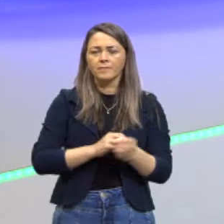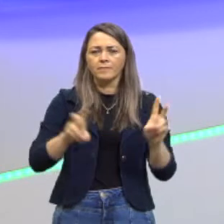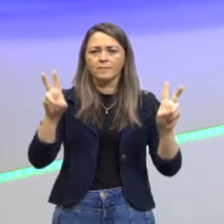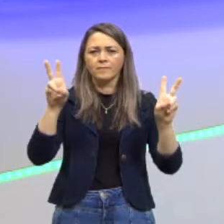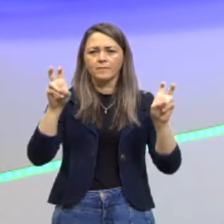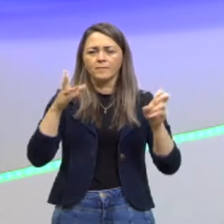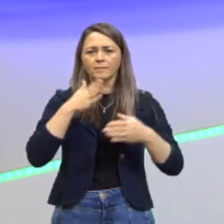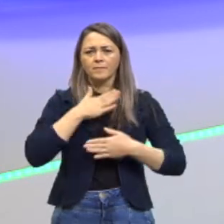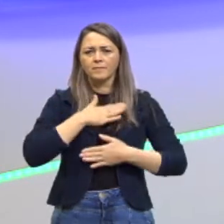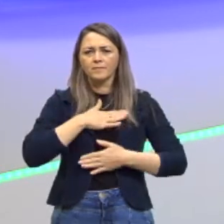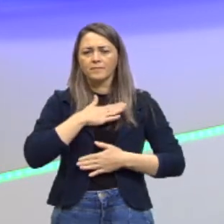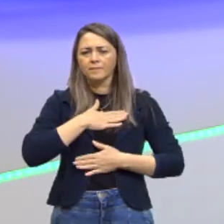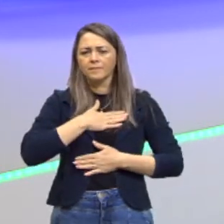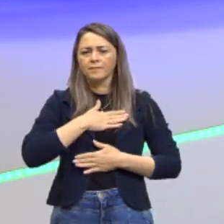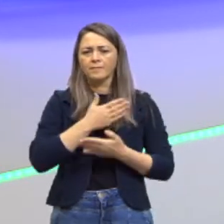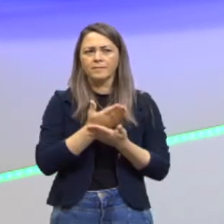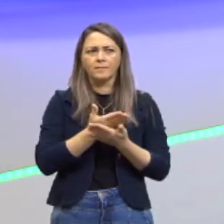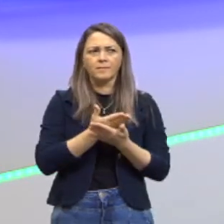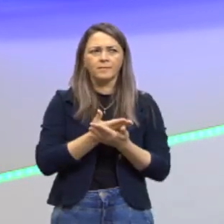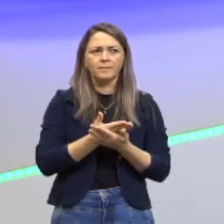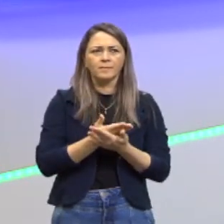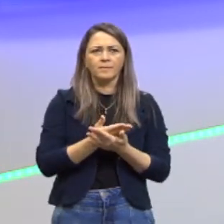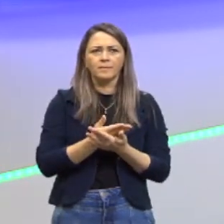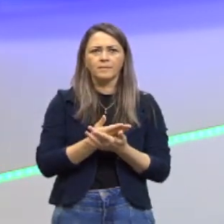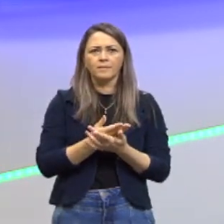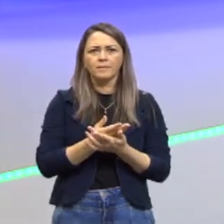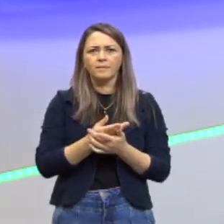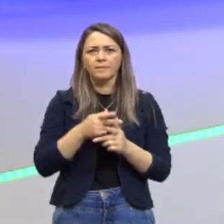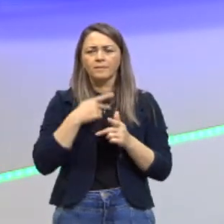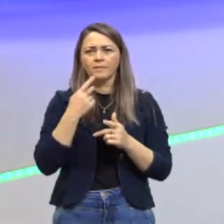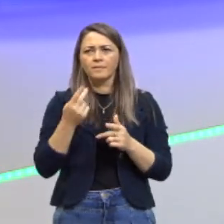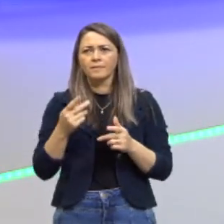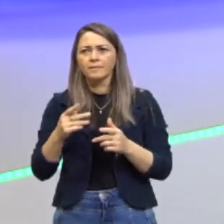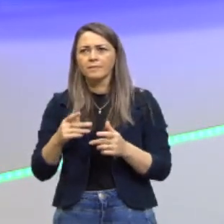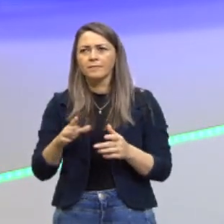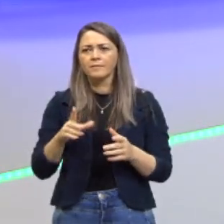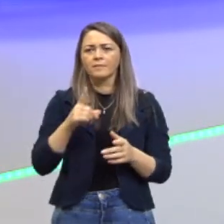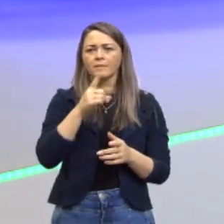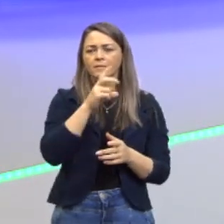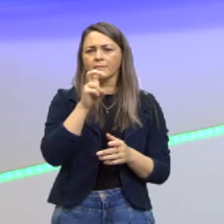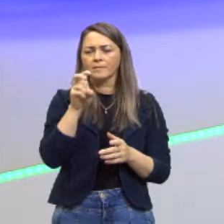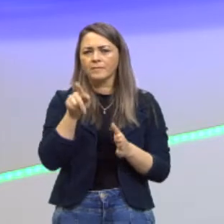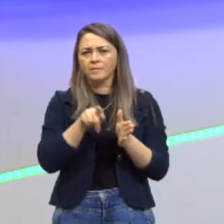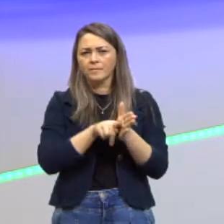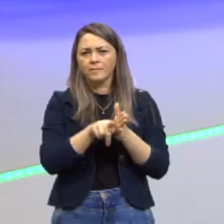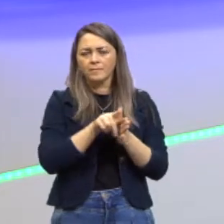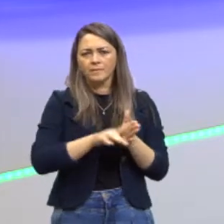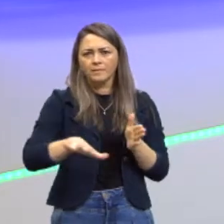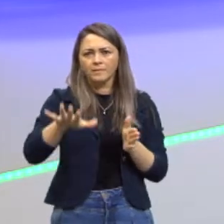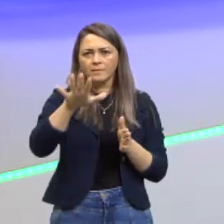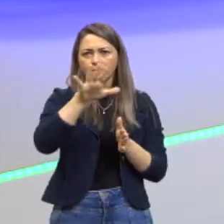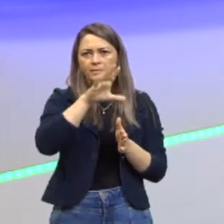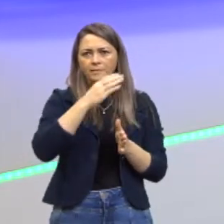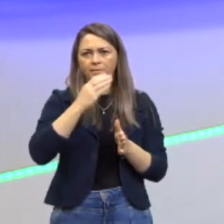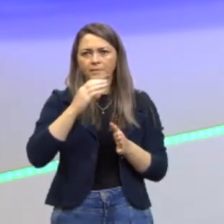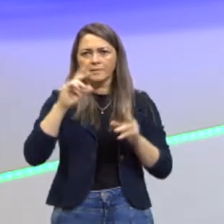bem tranquilos de estudar e a gente está falando de um universo aí de 15 questões, né? Da área das ciências da